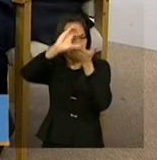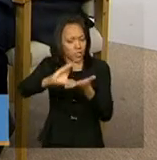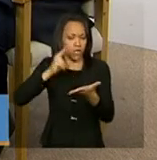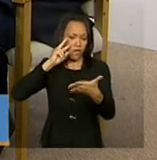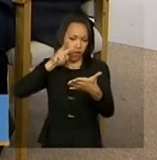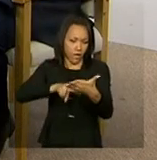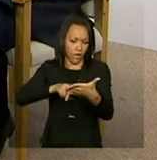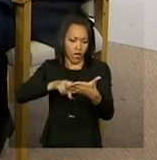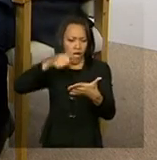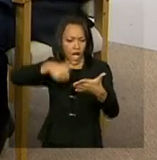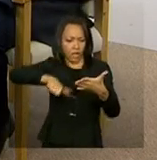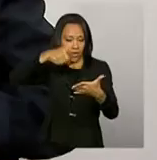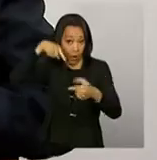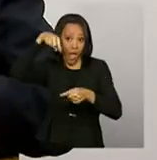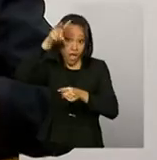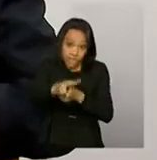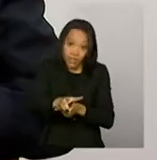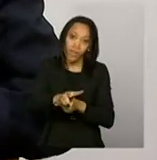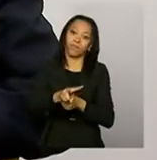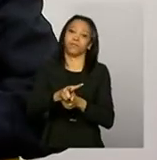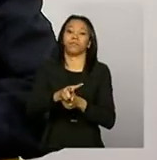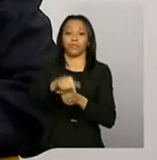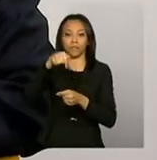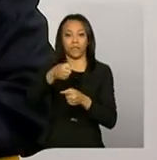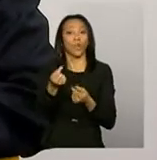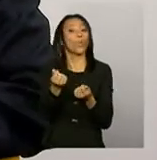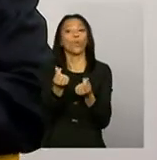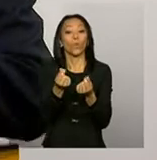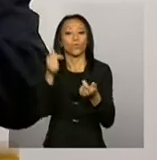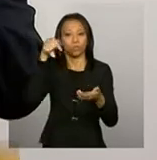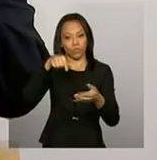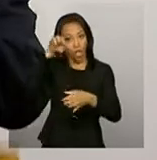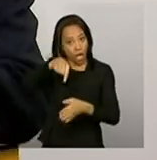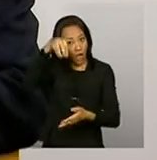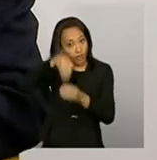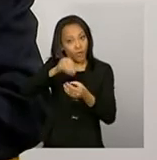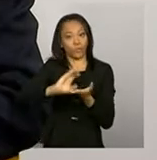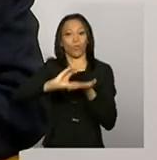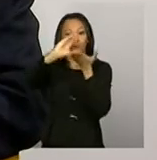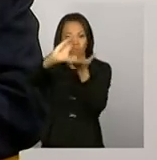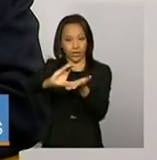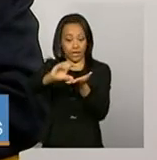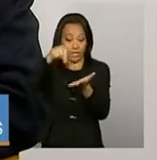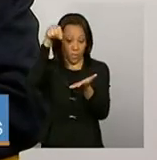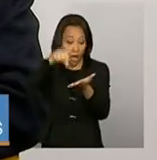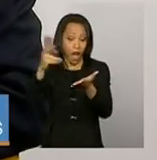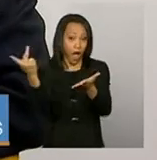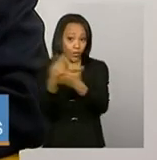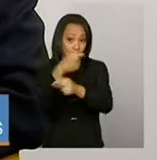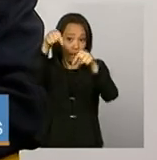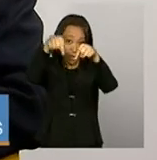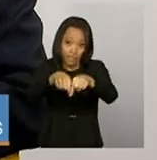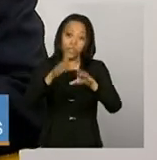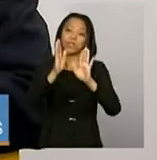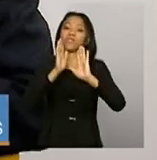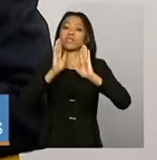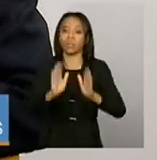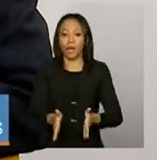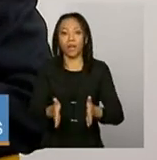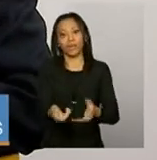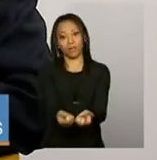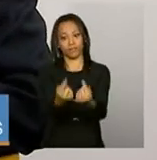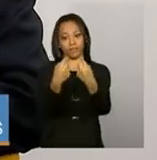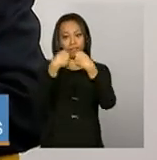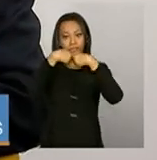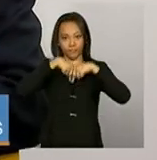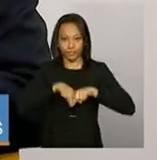análise e na deliberação a respeito das contas. Bom, feito isso lá na ponta, o Ministério,